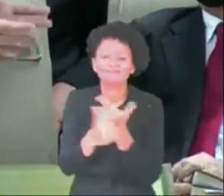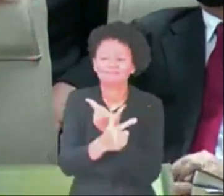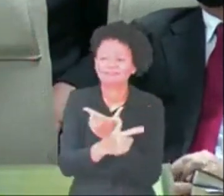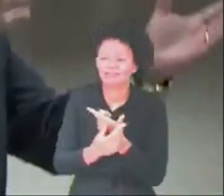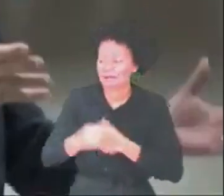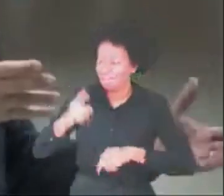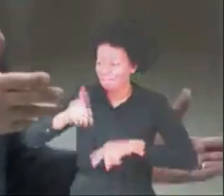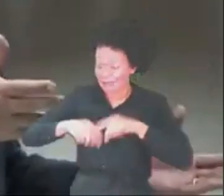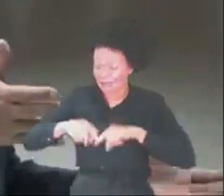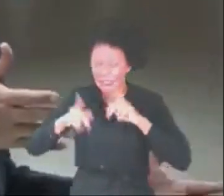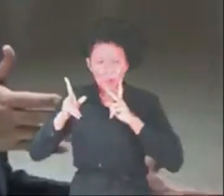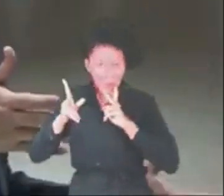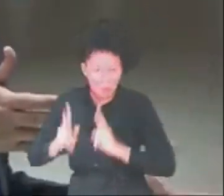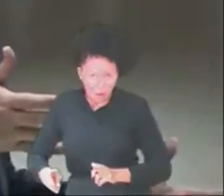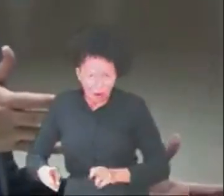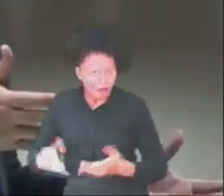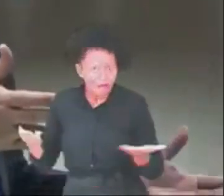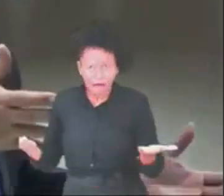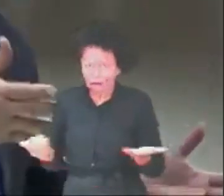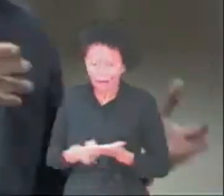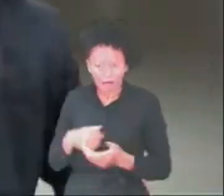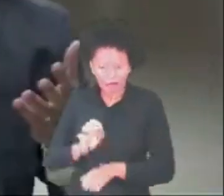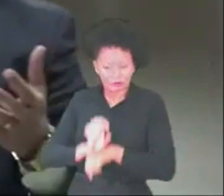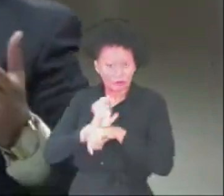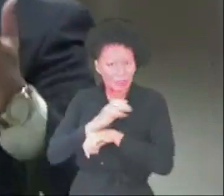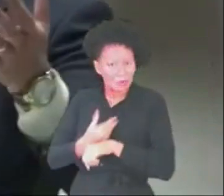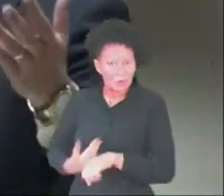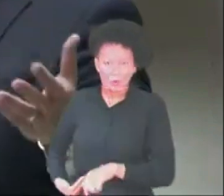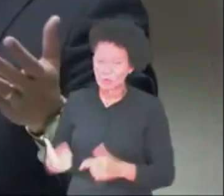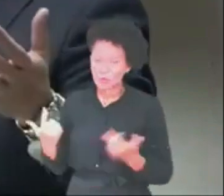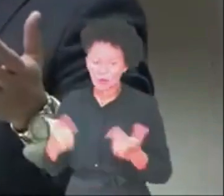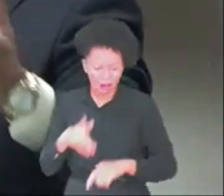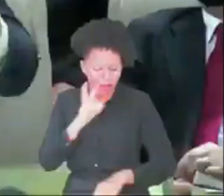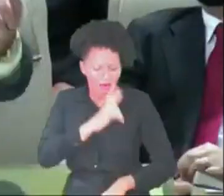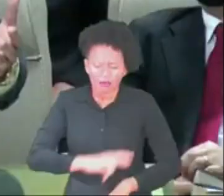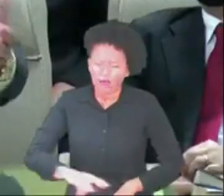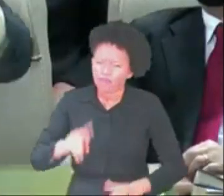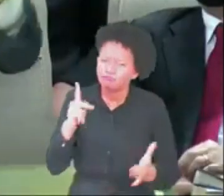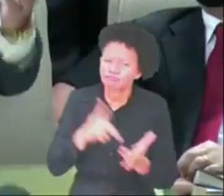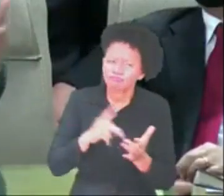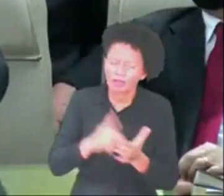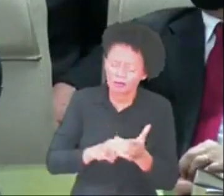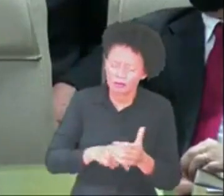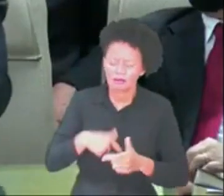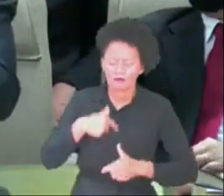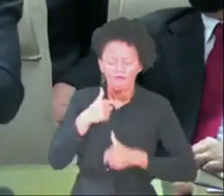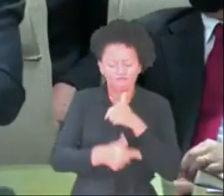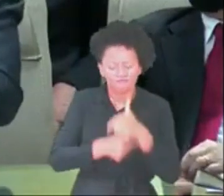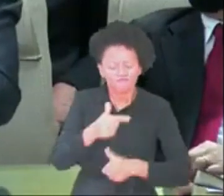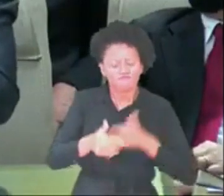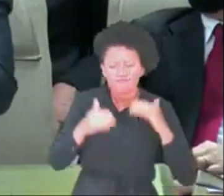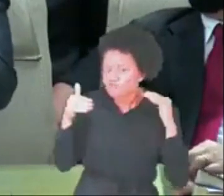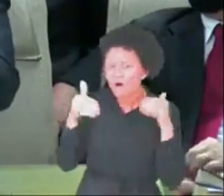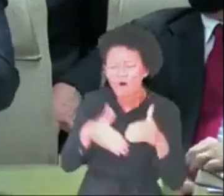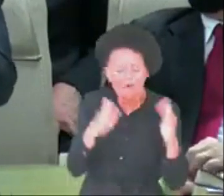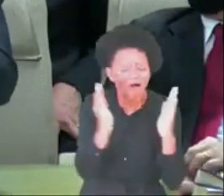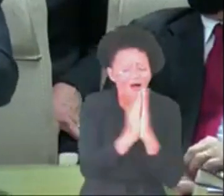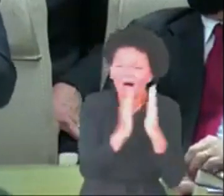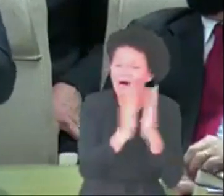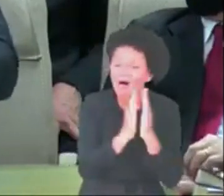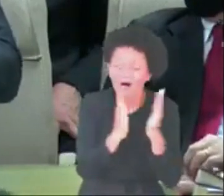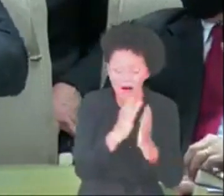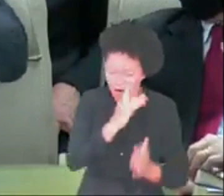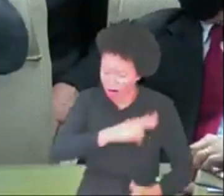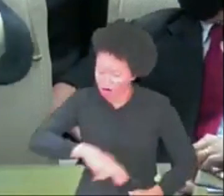aparato do estado. A religião verdadeira trabalha com oração. A religião